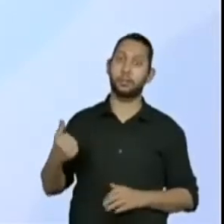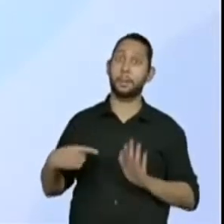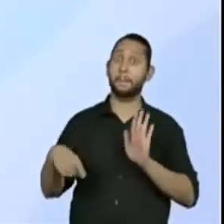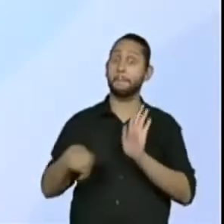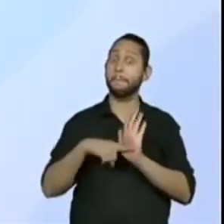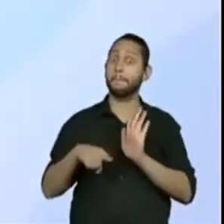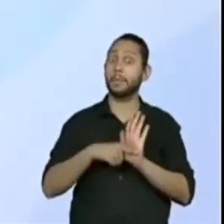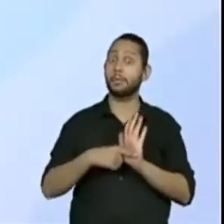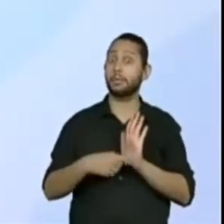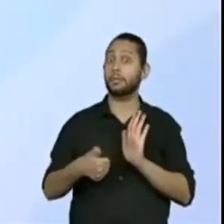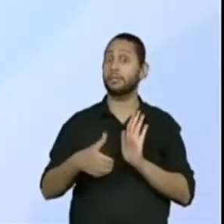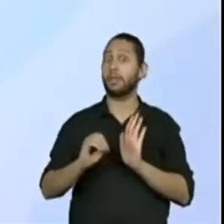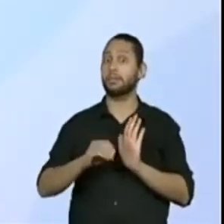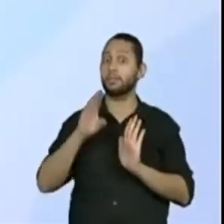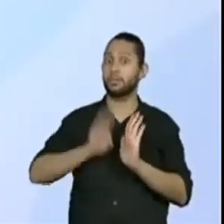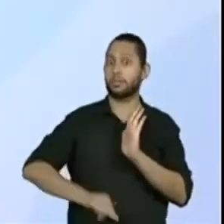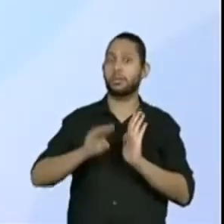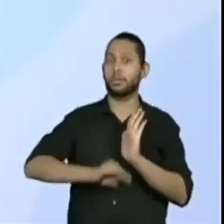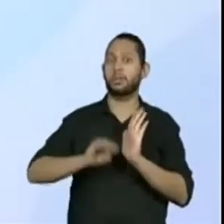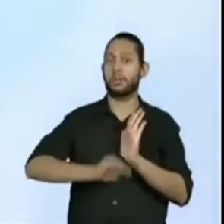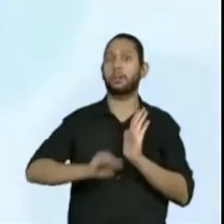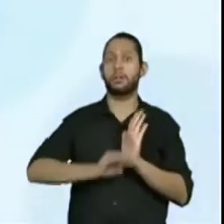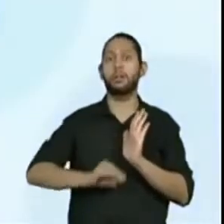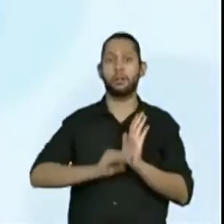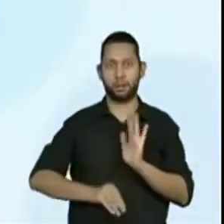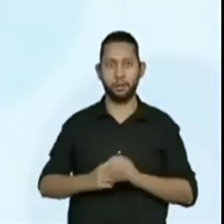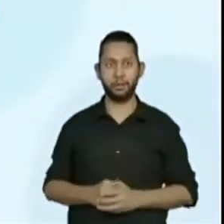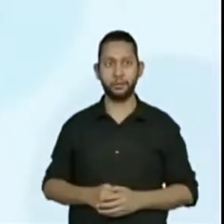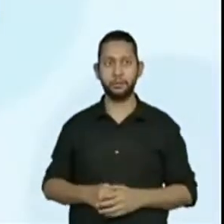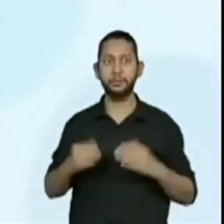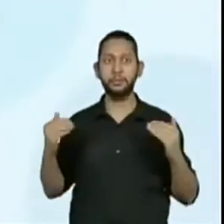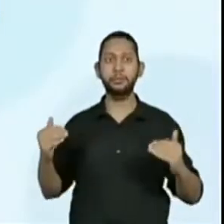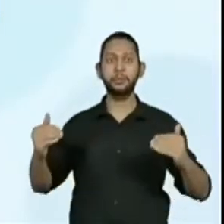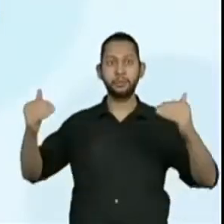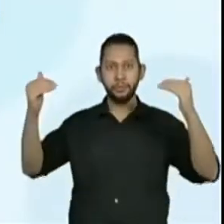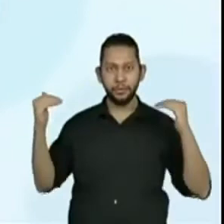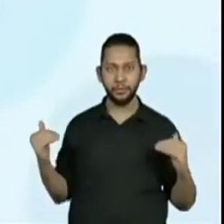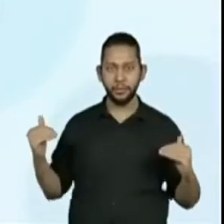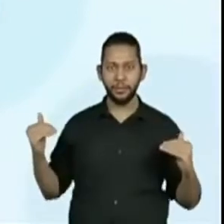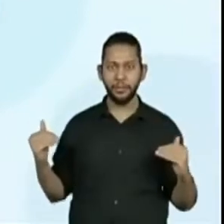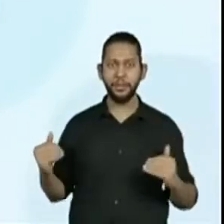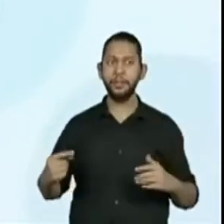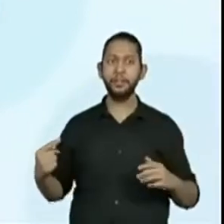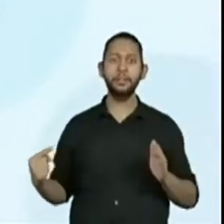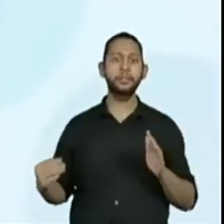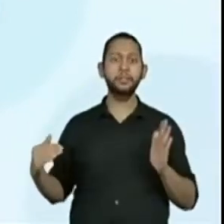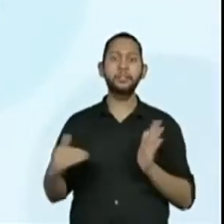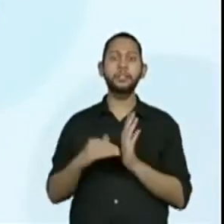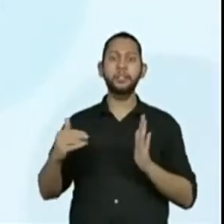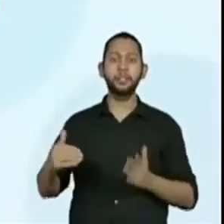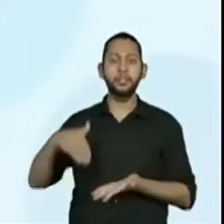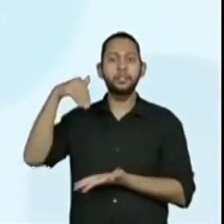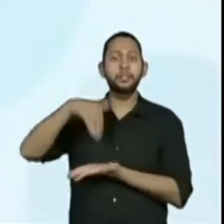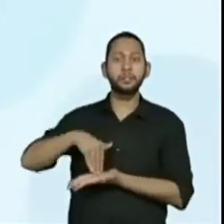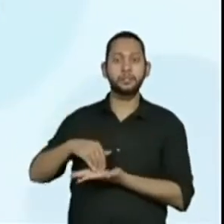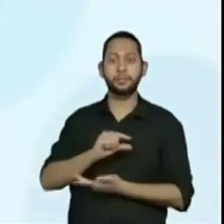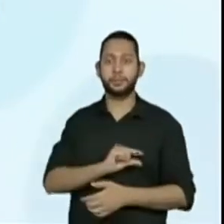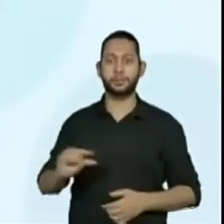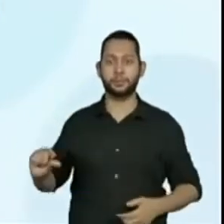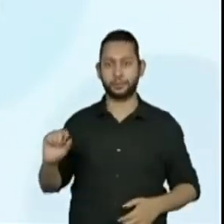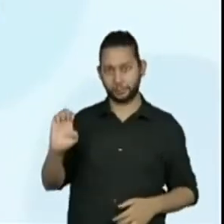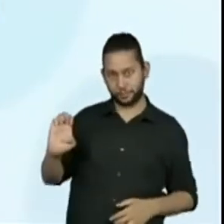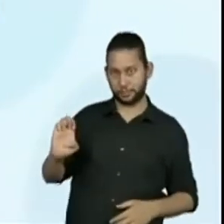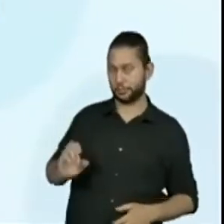É 10 em 10, mas é 10 em 10 decrescente. Então, vamos para a nossa última, aqui embaixo, última regularidade.